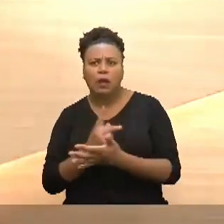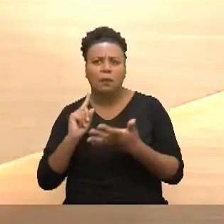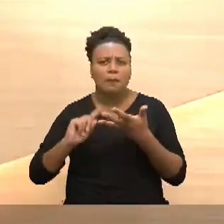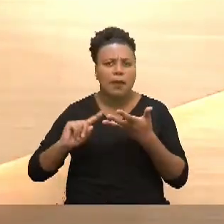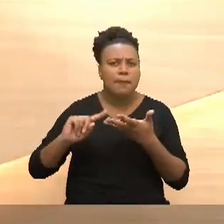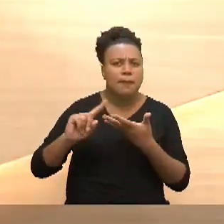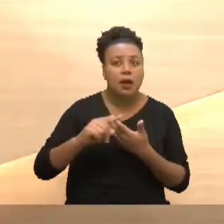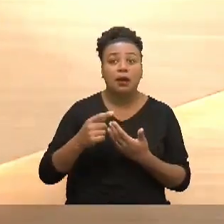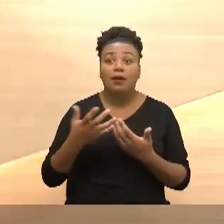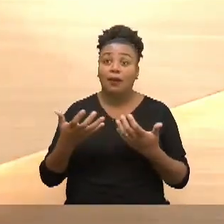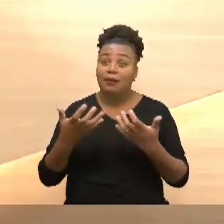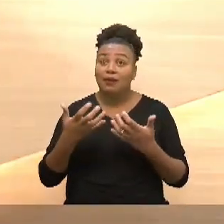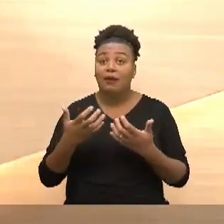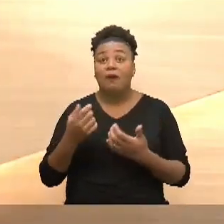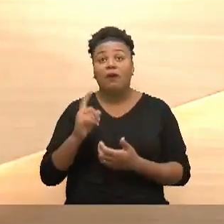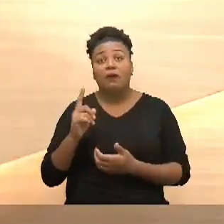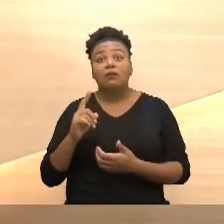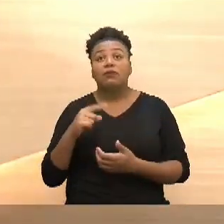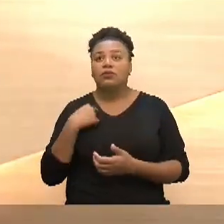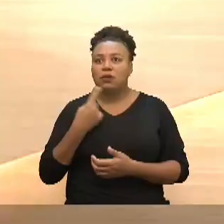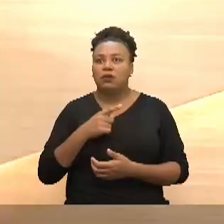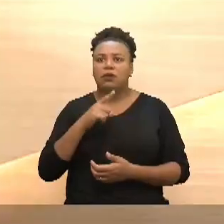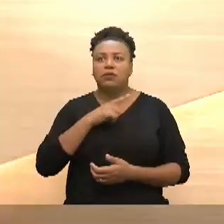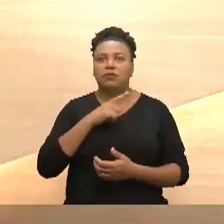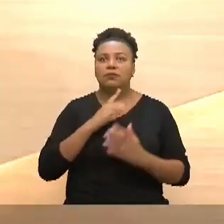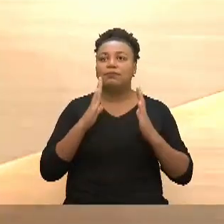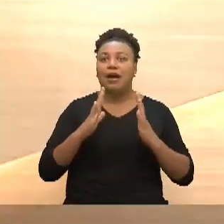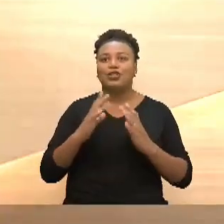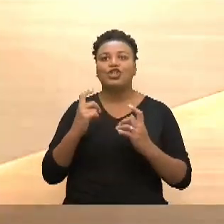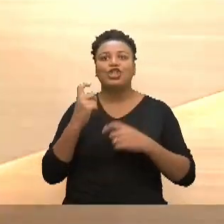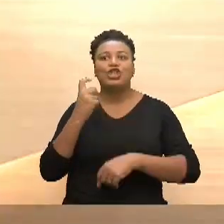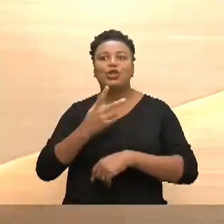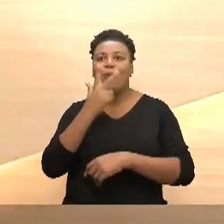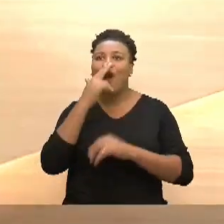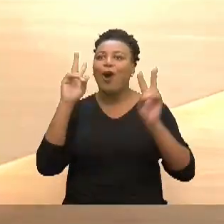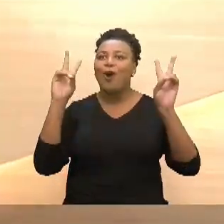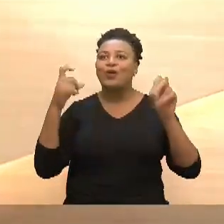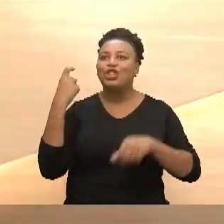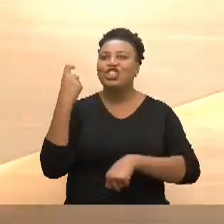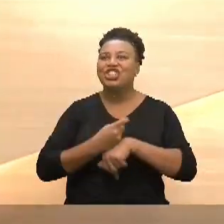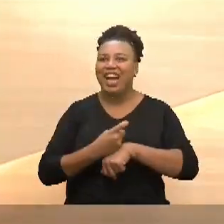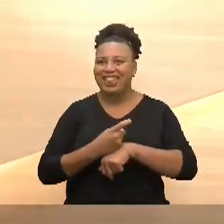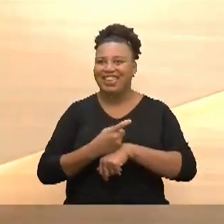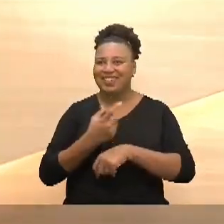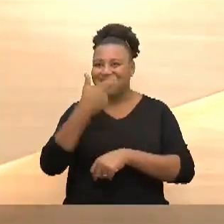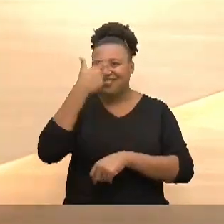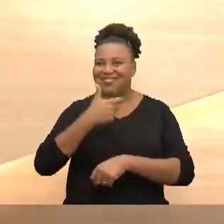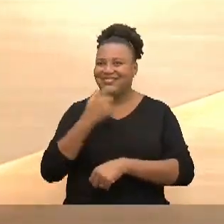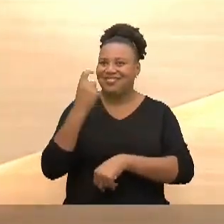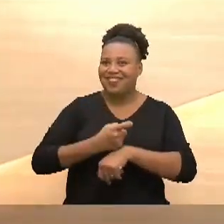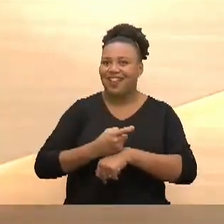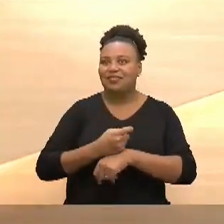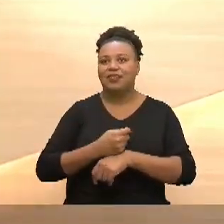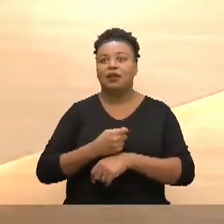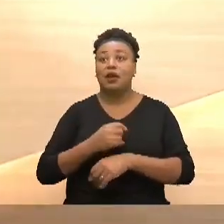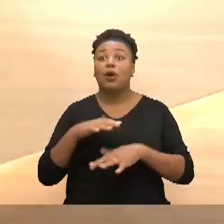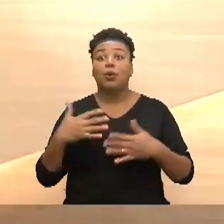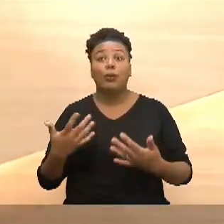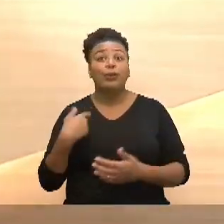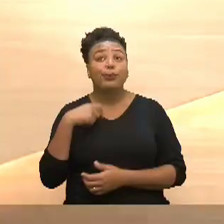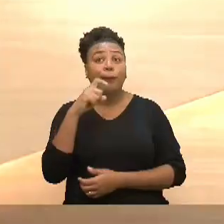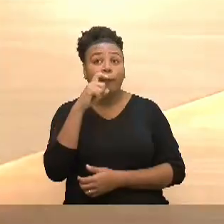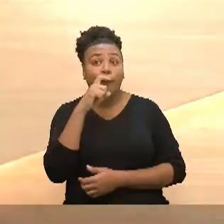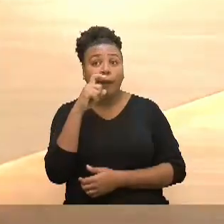e querendo ou não ficamos com a parte chata do dia a dia das crianças e quando o pai